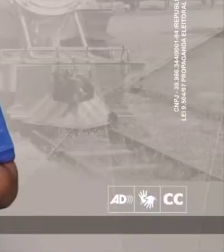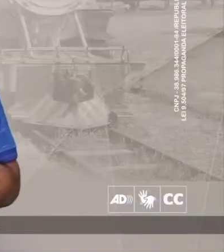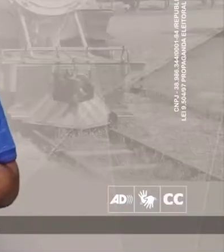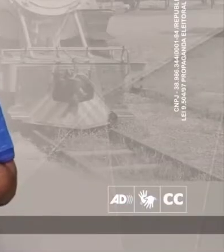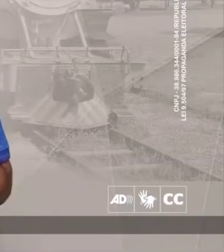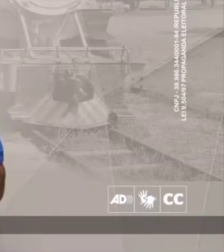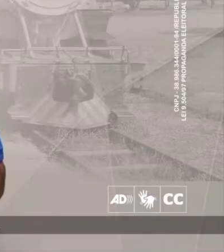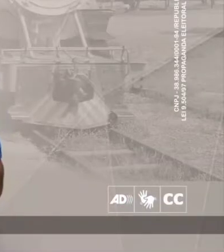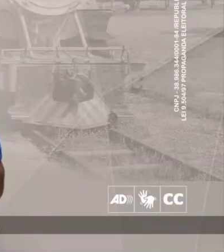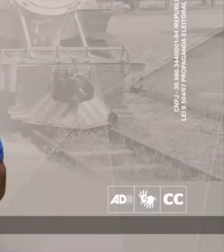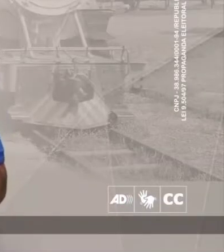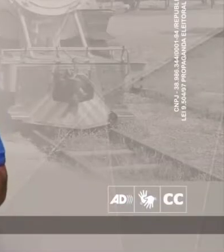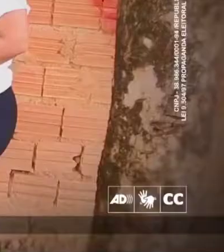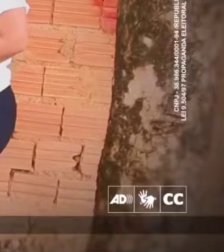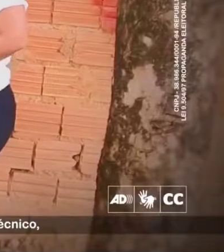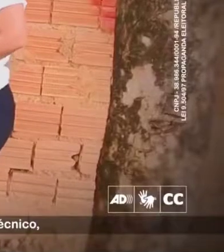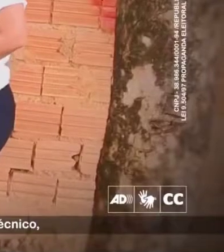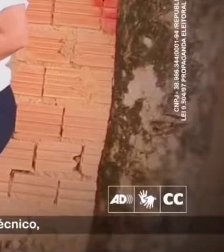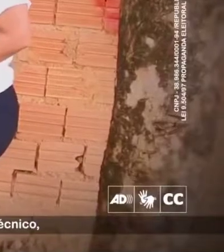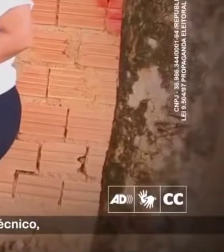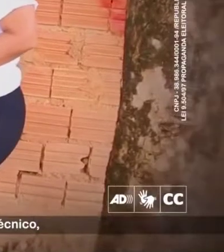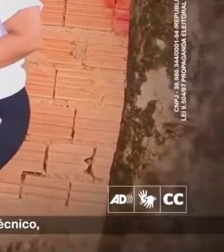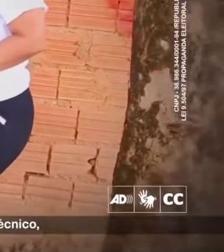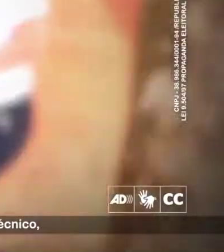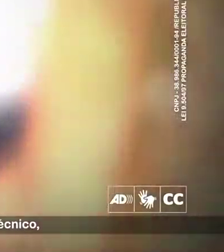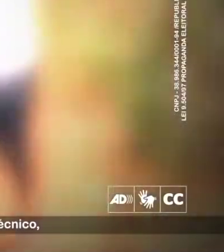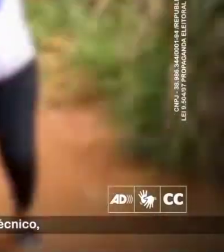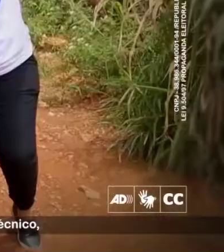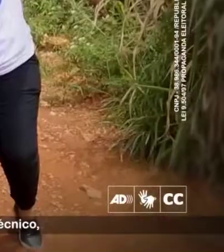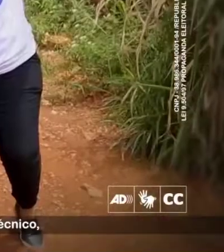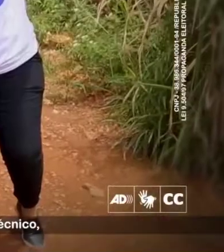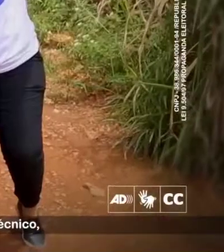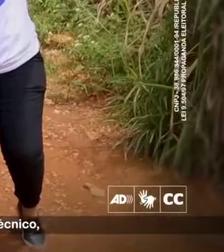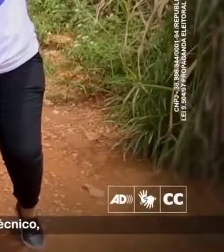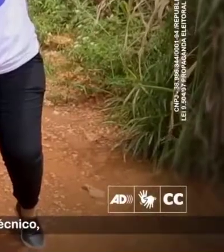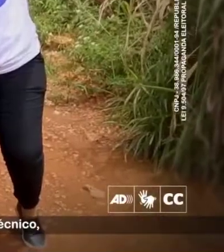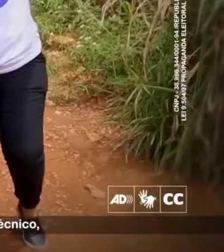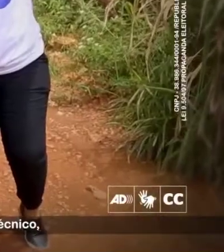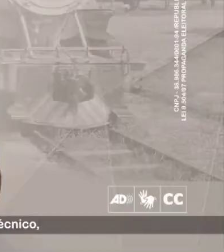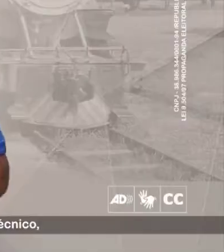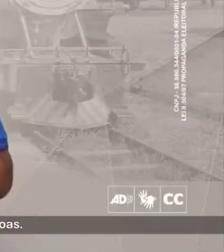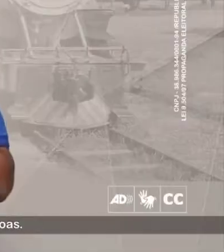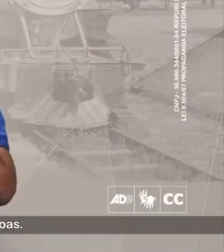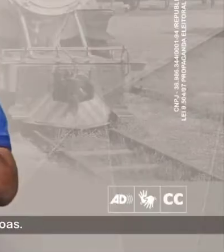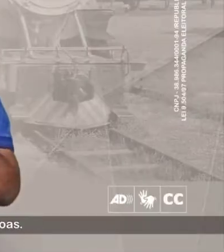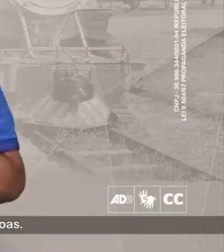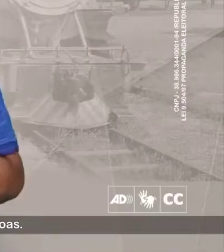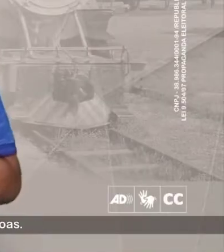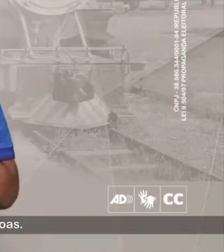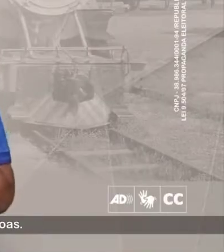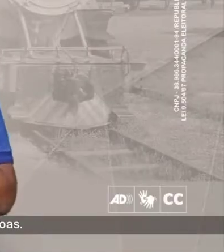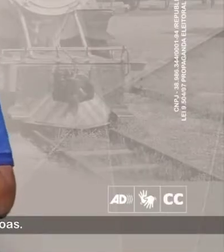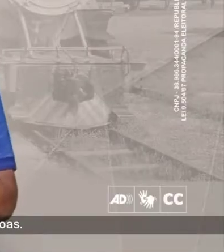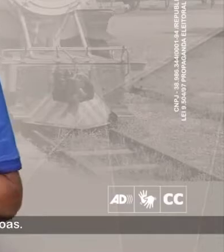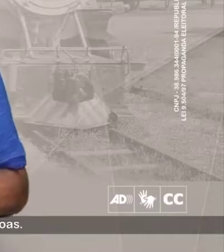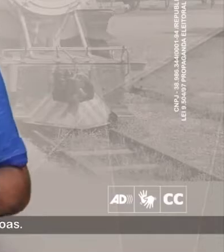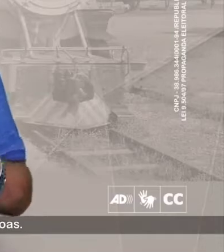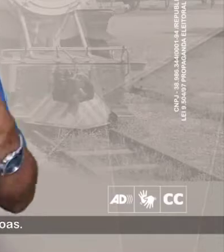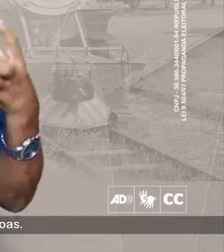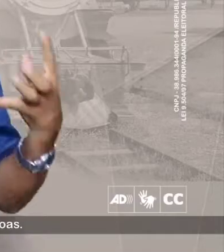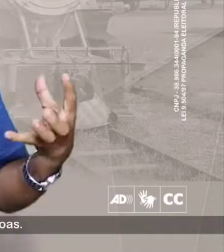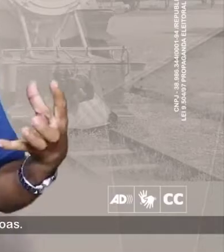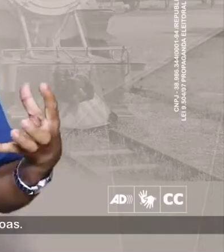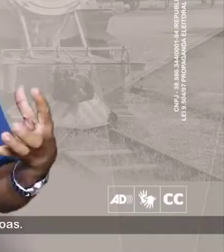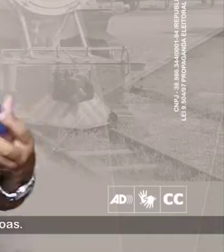e a minha vice-prefeita, Milene Barreto, estamos preparados para fazer um governo técnico. Porém, um governo que seja